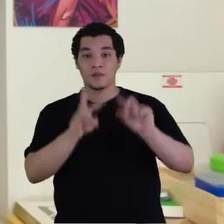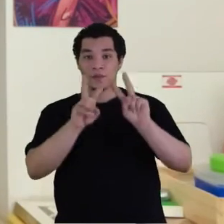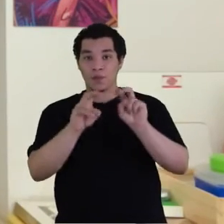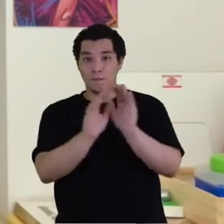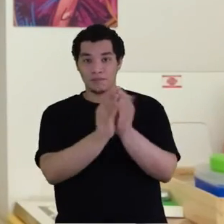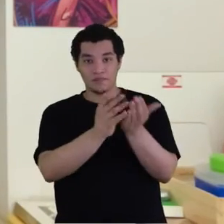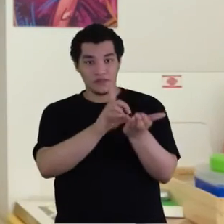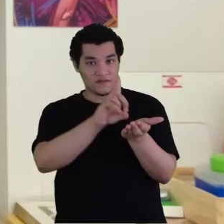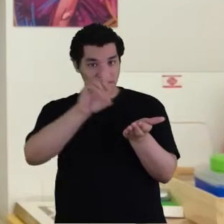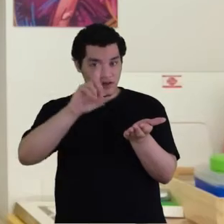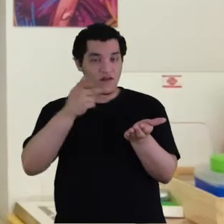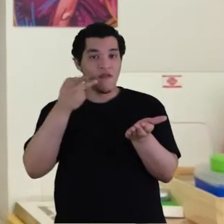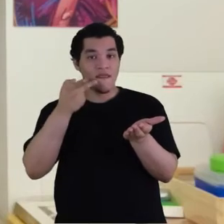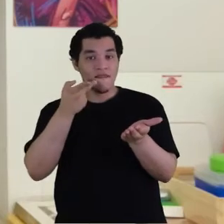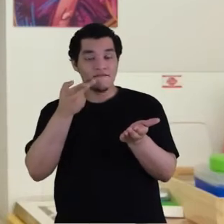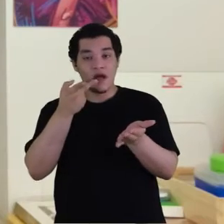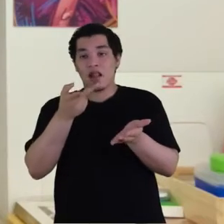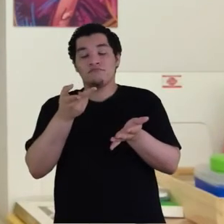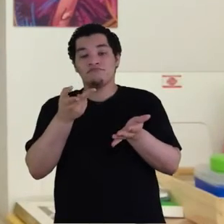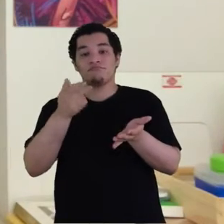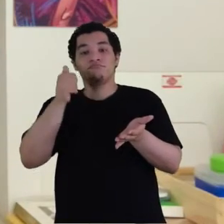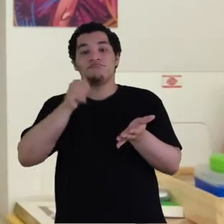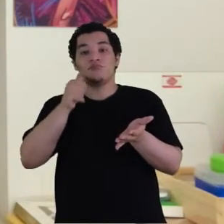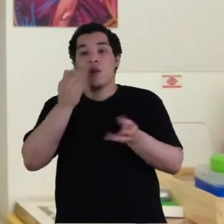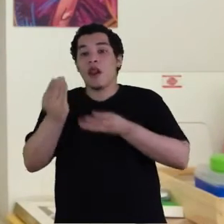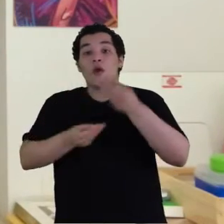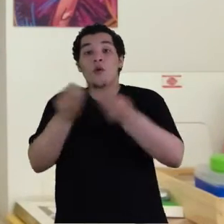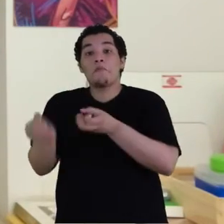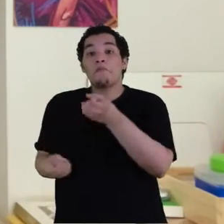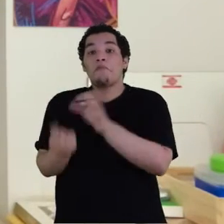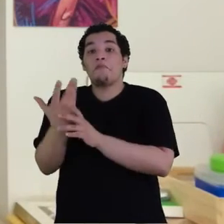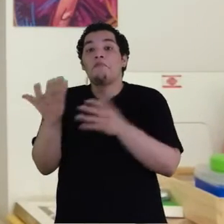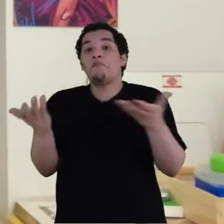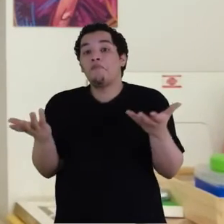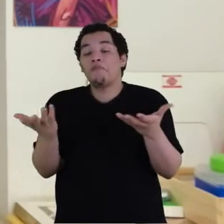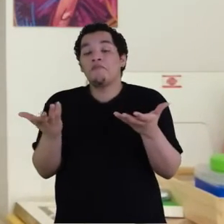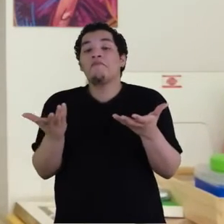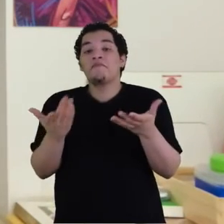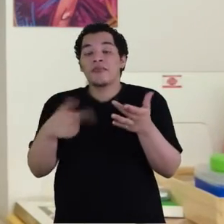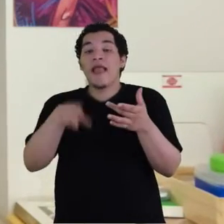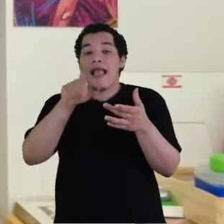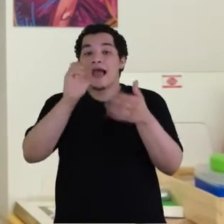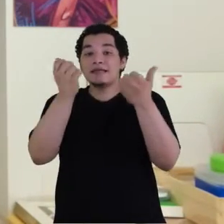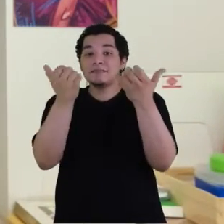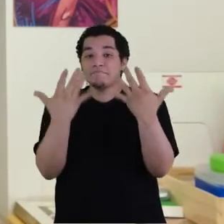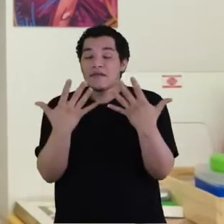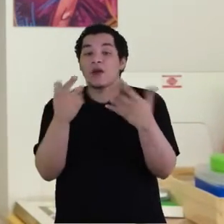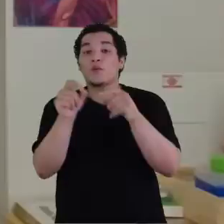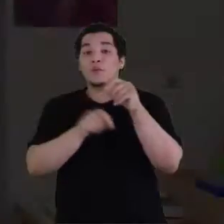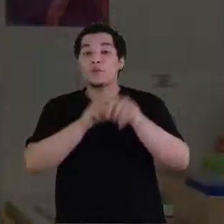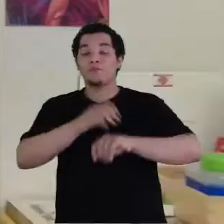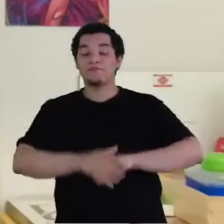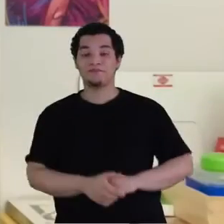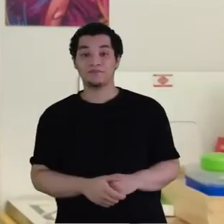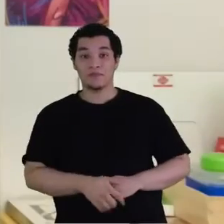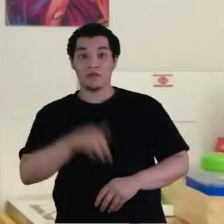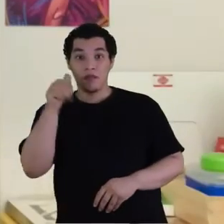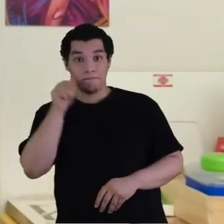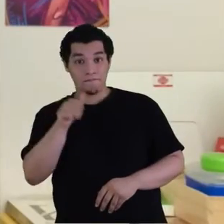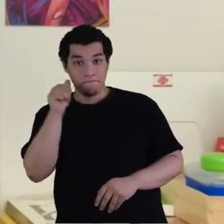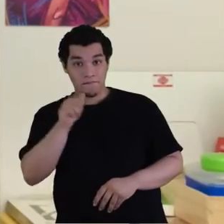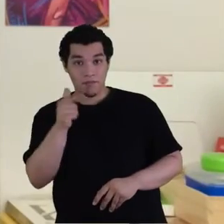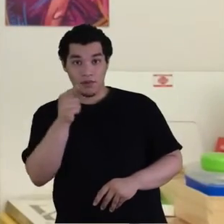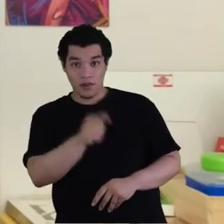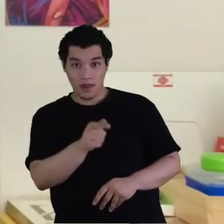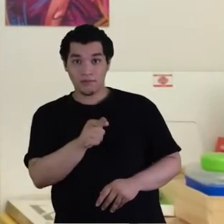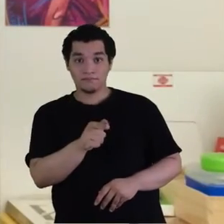bíblica, aonde Deus teria feito a mulher da costela de Adão. E ele explica o seguinte, A mulher